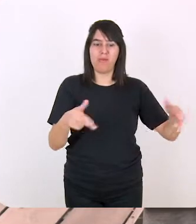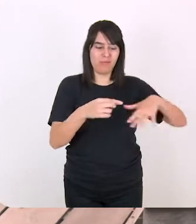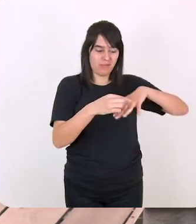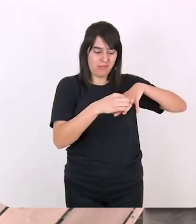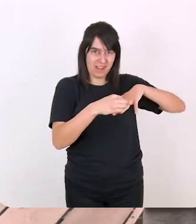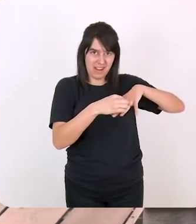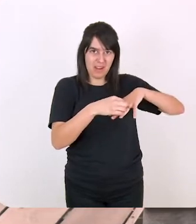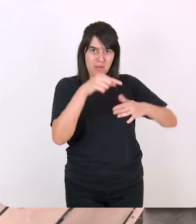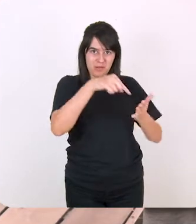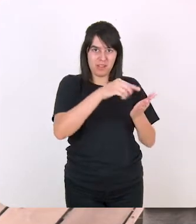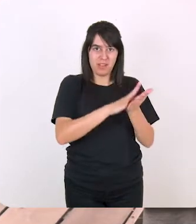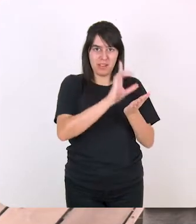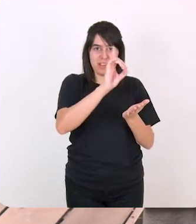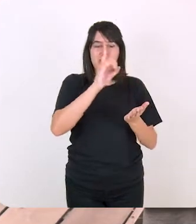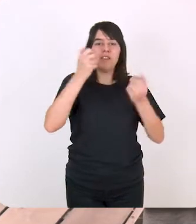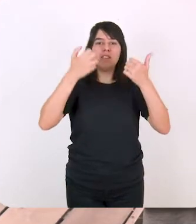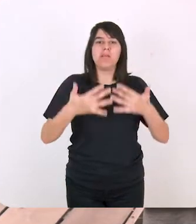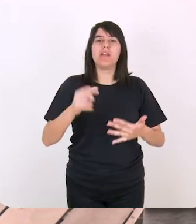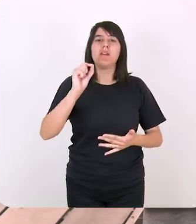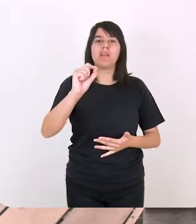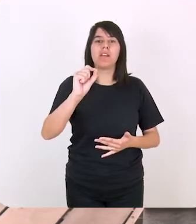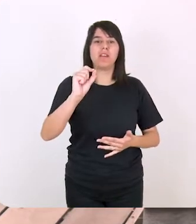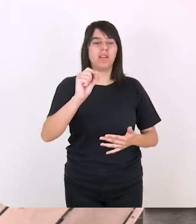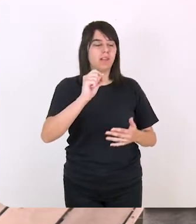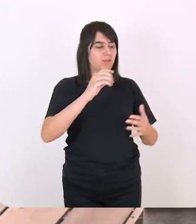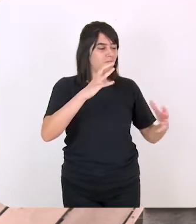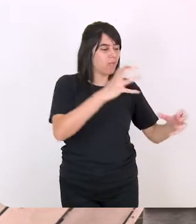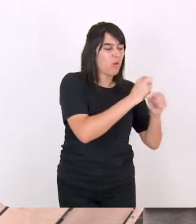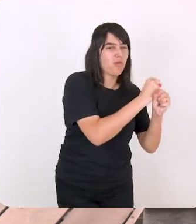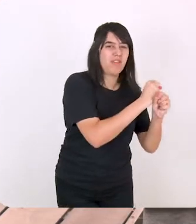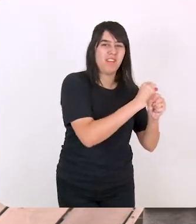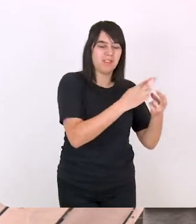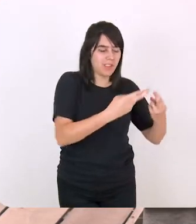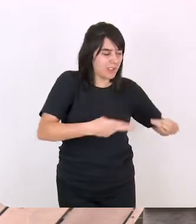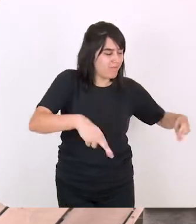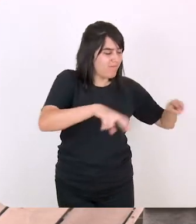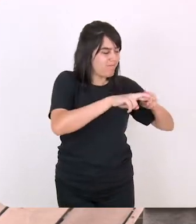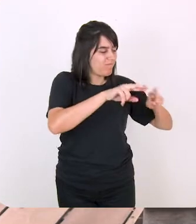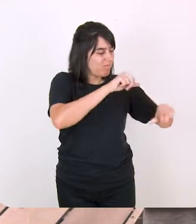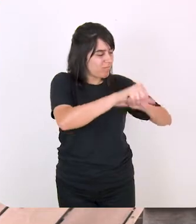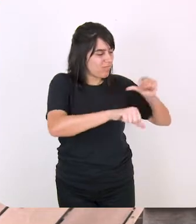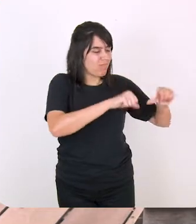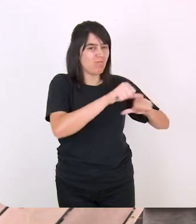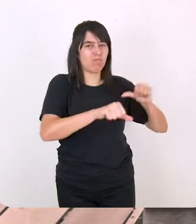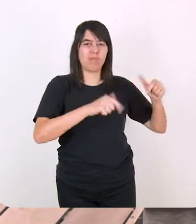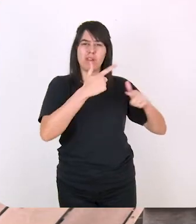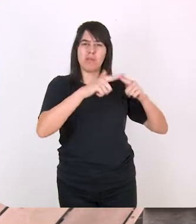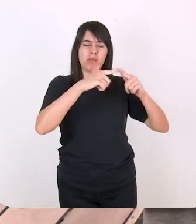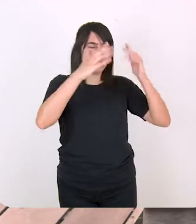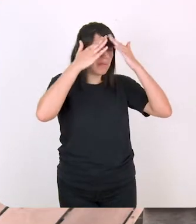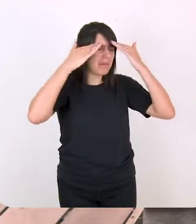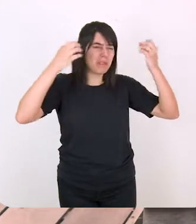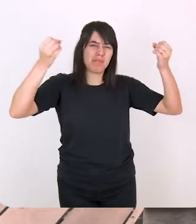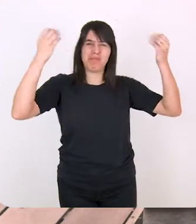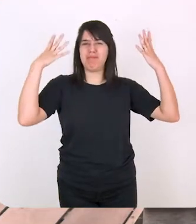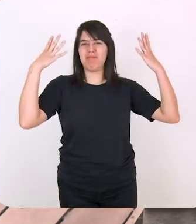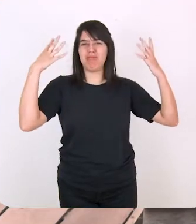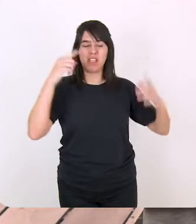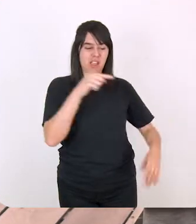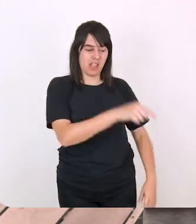intimidade, confiança, significa restauração por completa. Ele não era mais